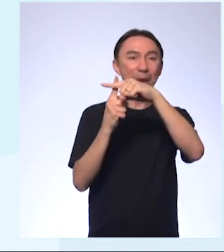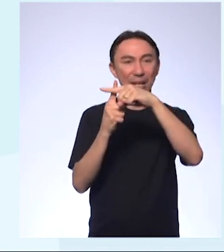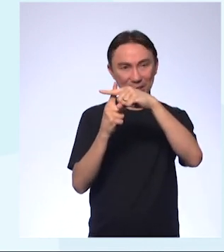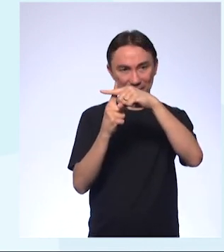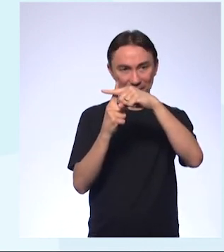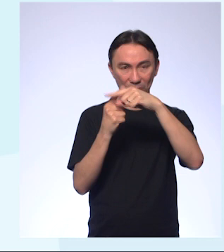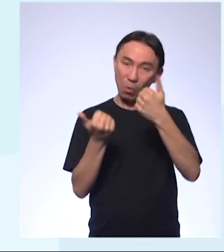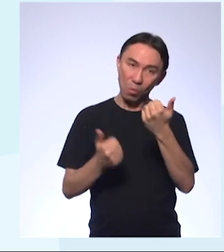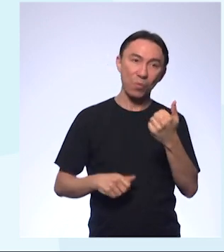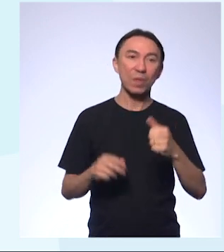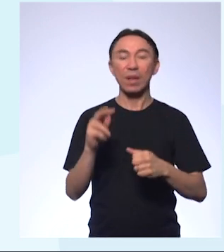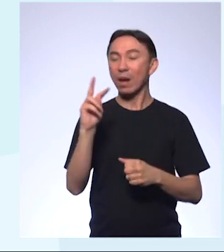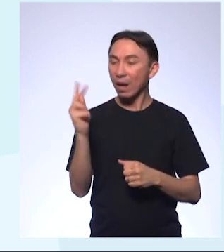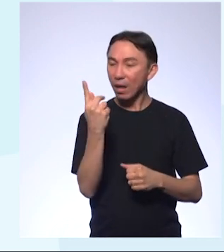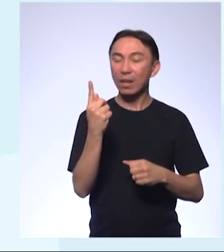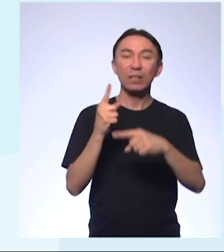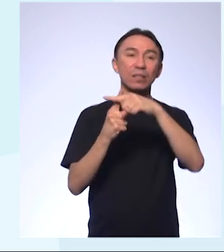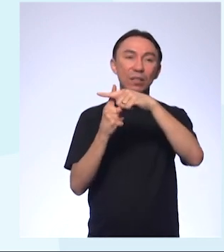passar.